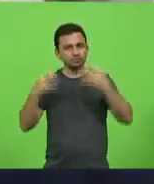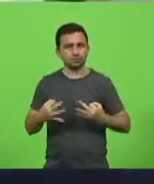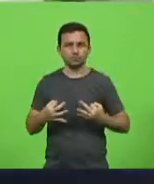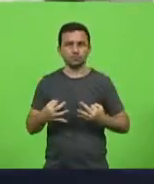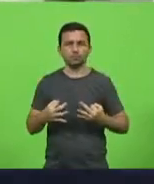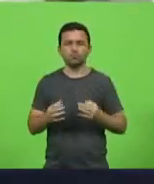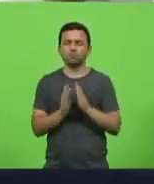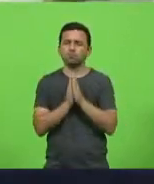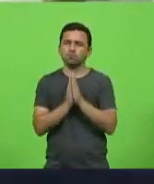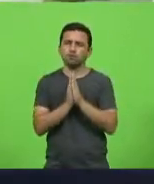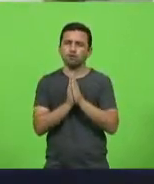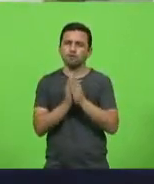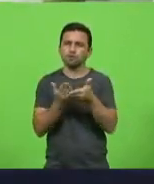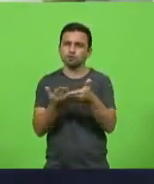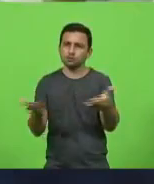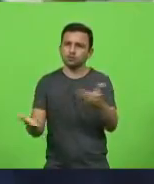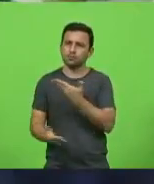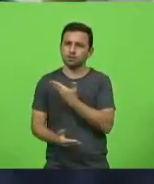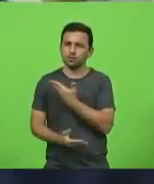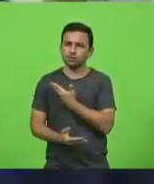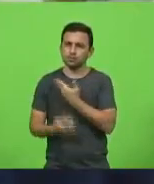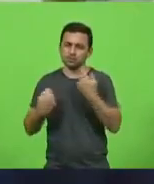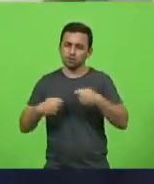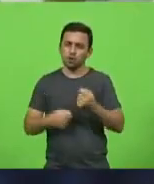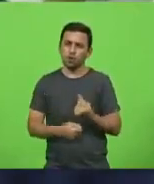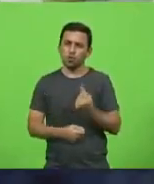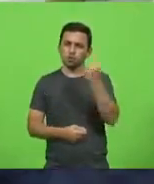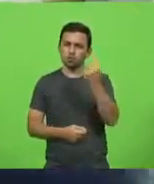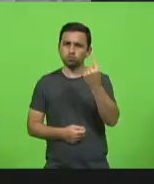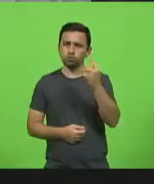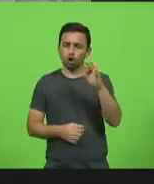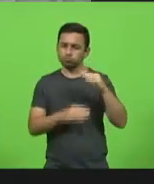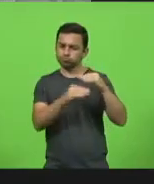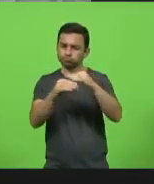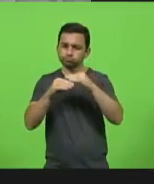colegas, vamos todos falar uma só voz. Vacina já.